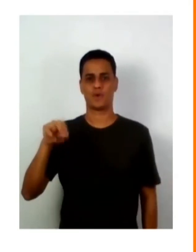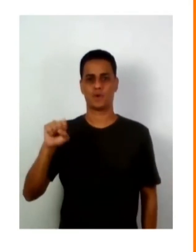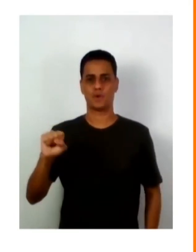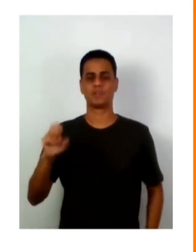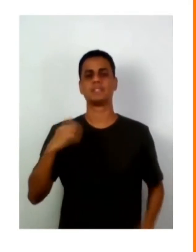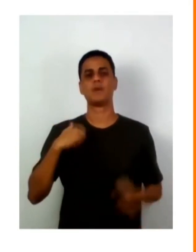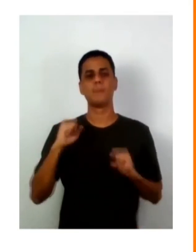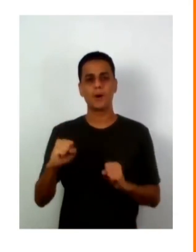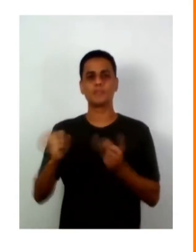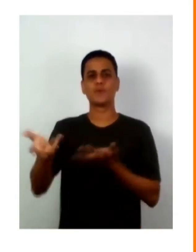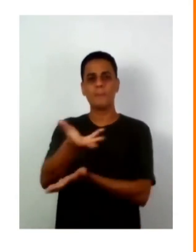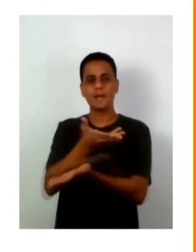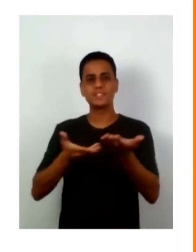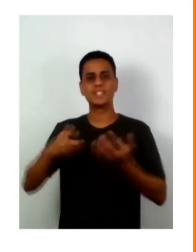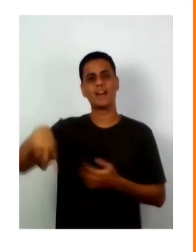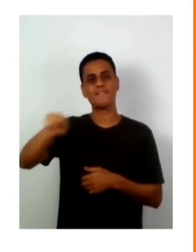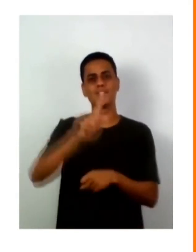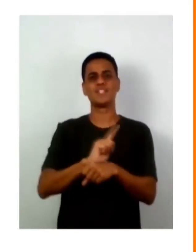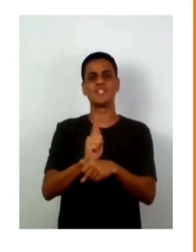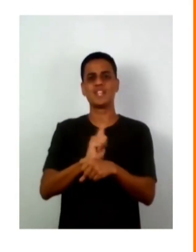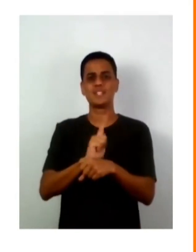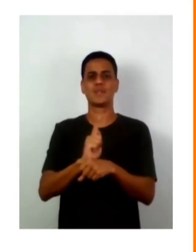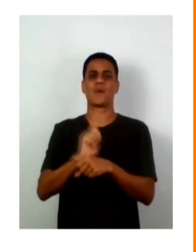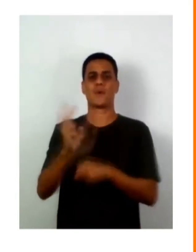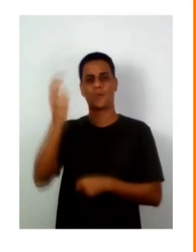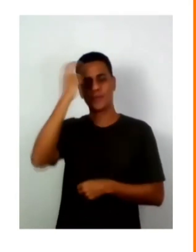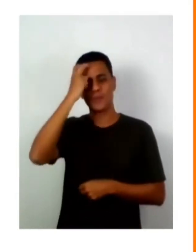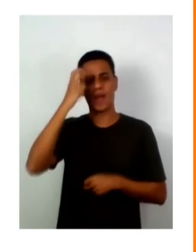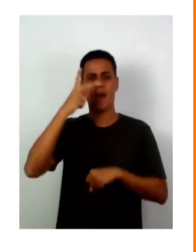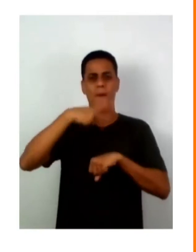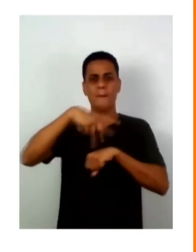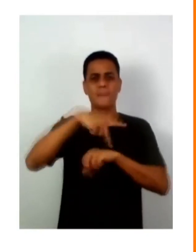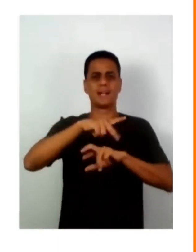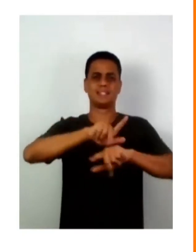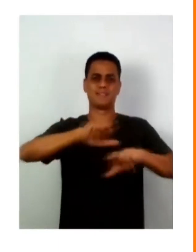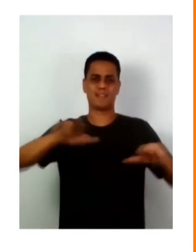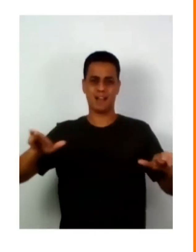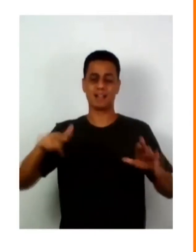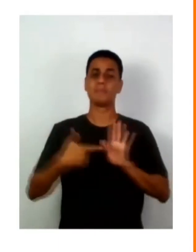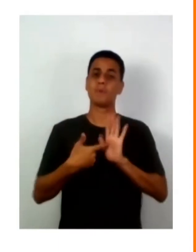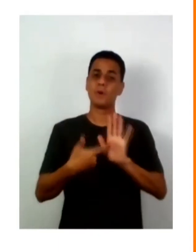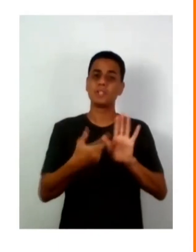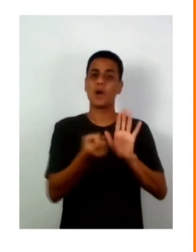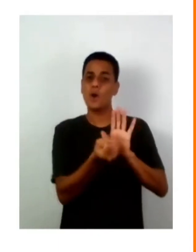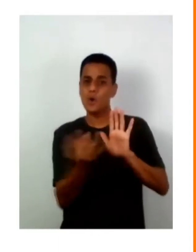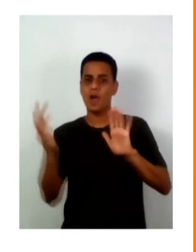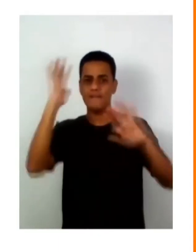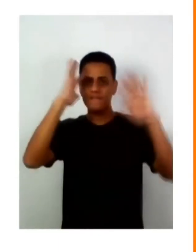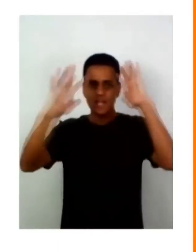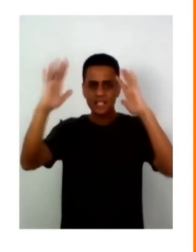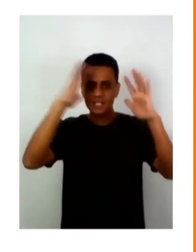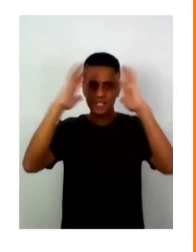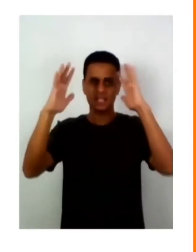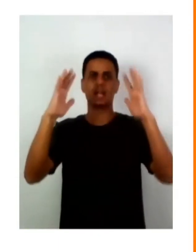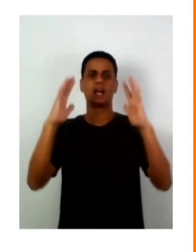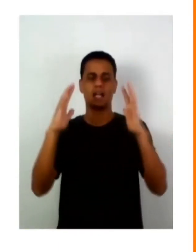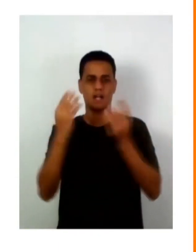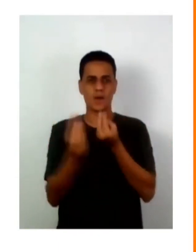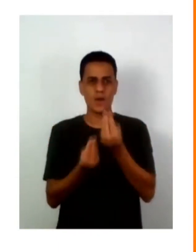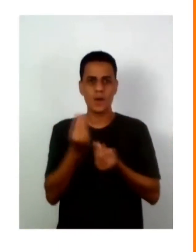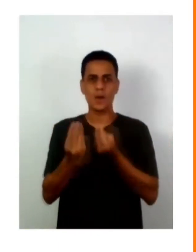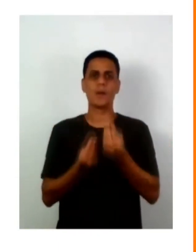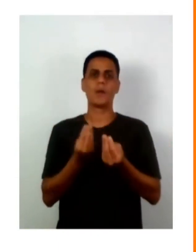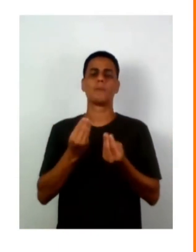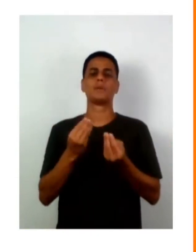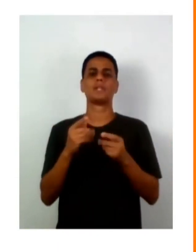Alfonso, para compartilhar com vocês, gestores culturais de tantos países e outros lugares, reflexões num